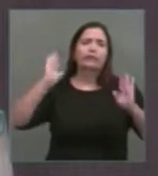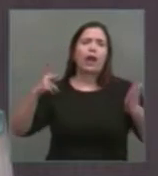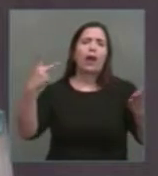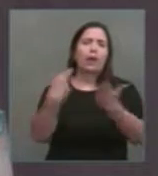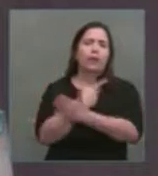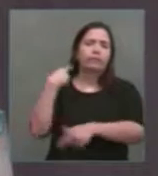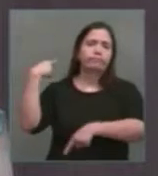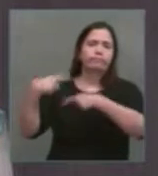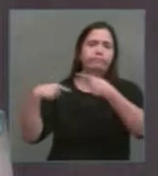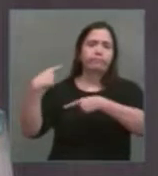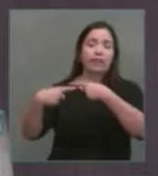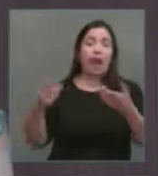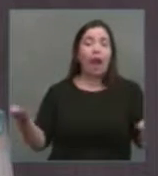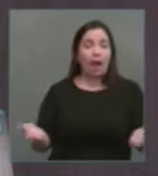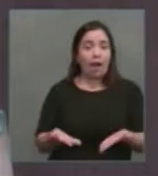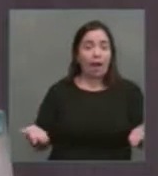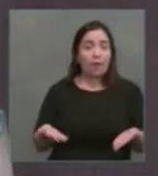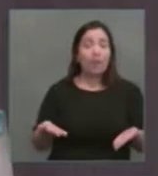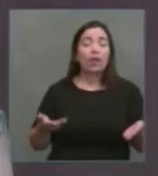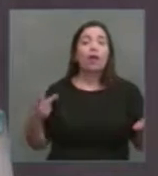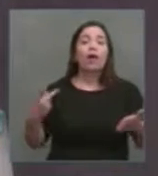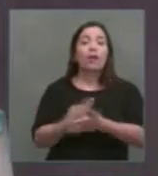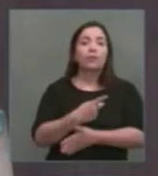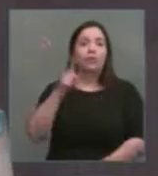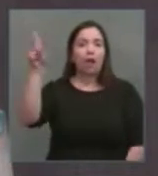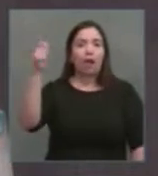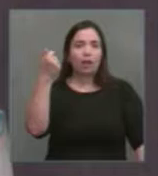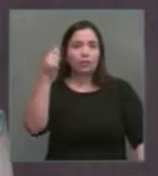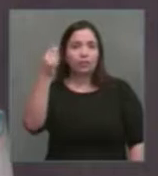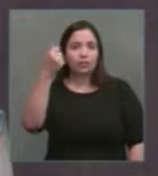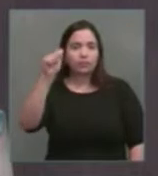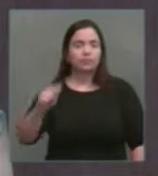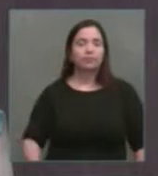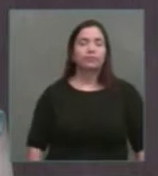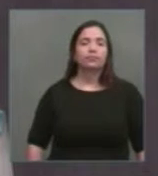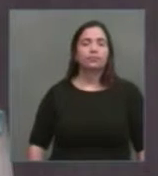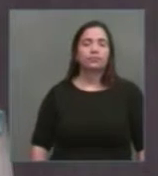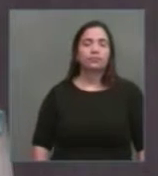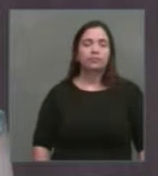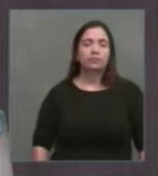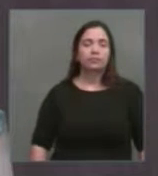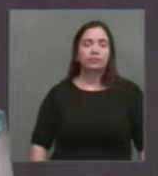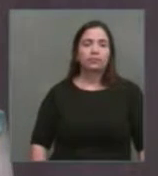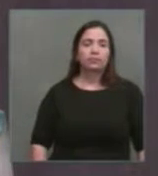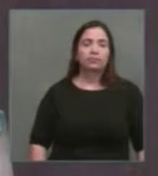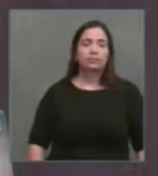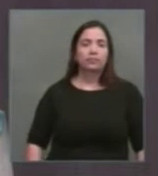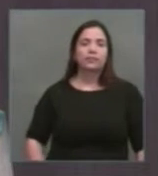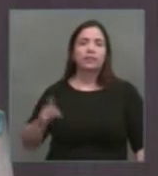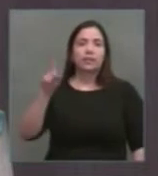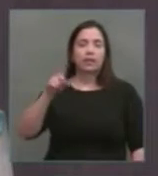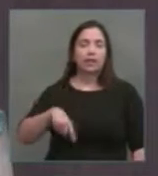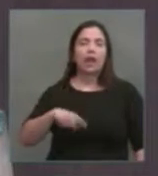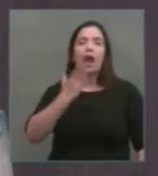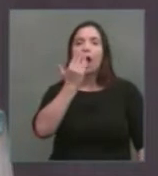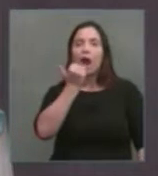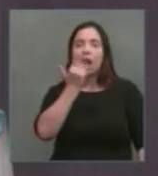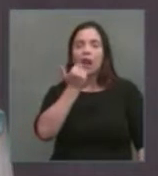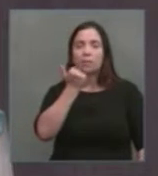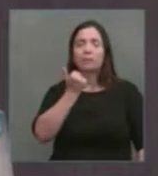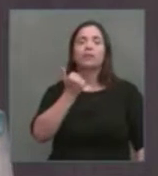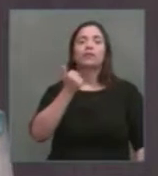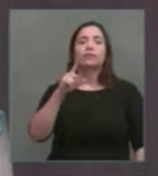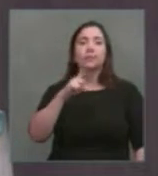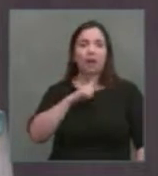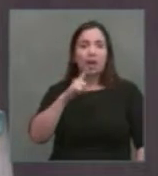recentemente na Argentina, por exemplo, com o setor de alimentos. Há denúncias